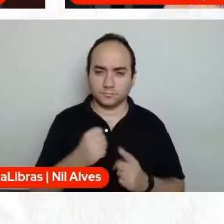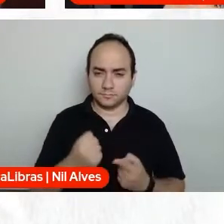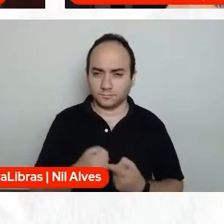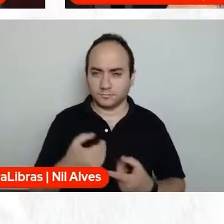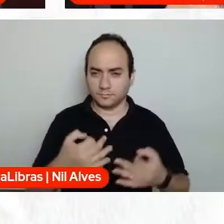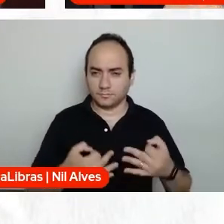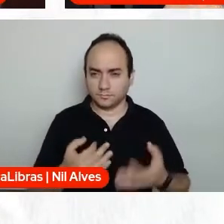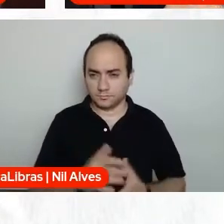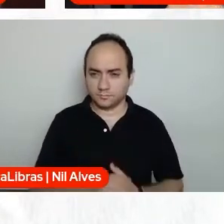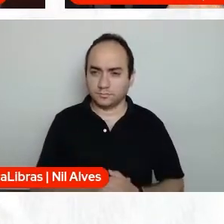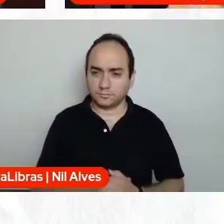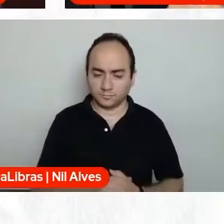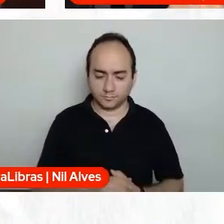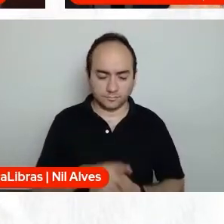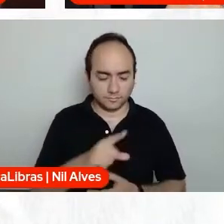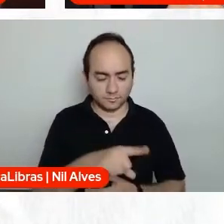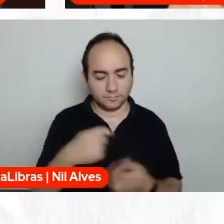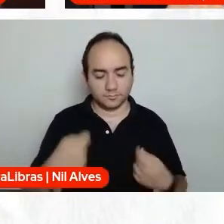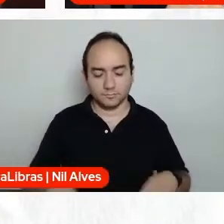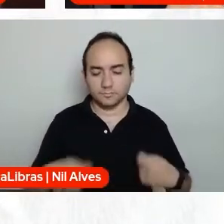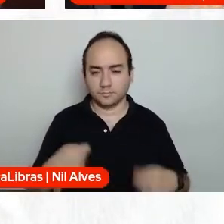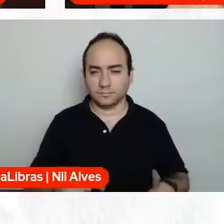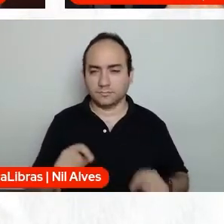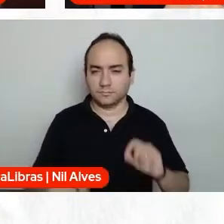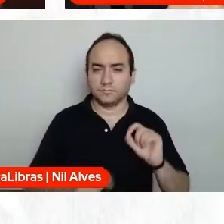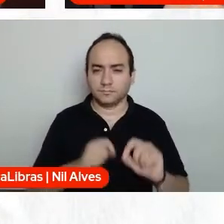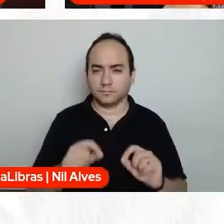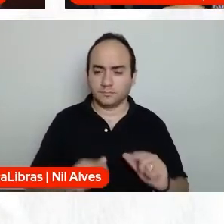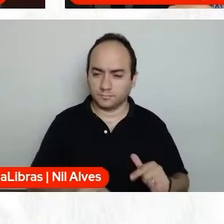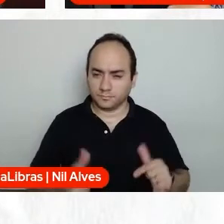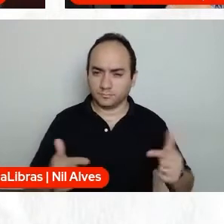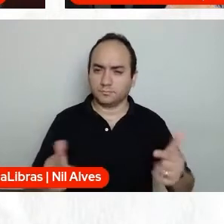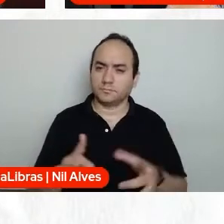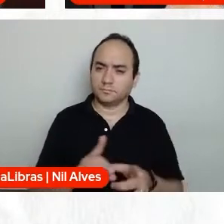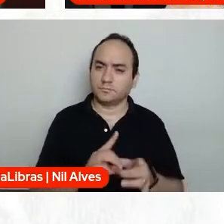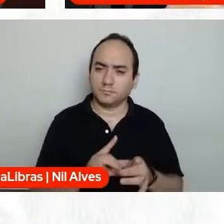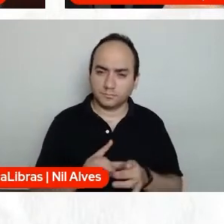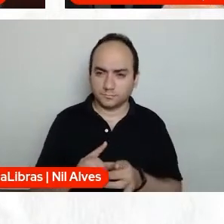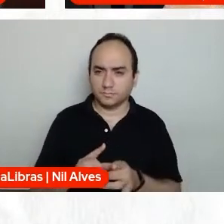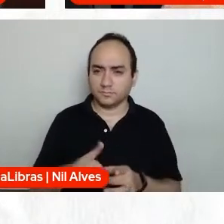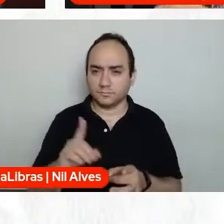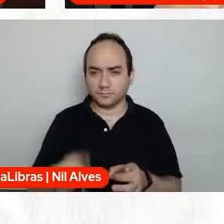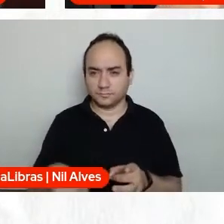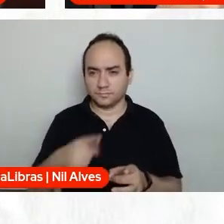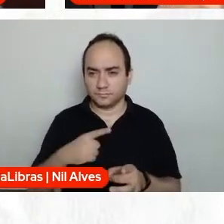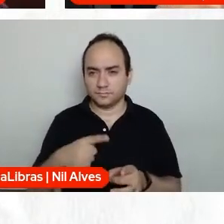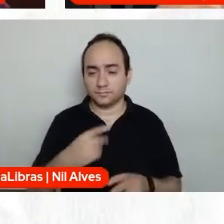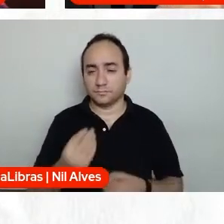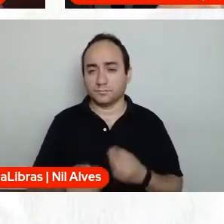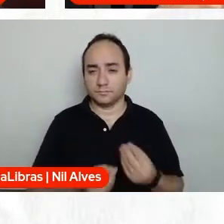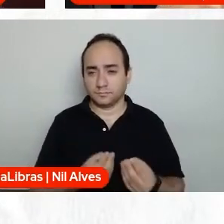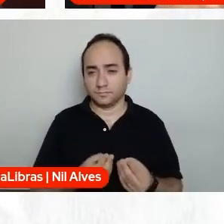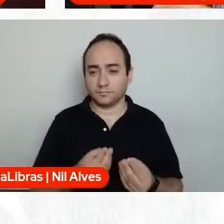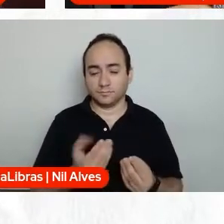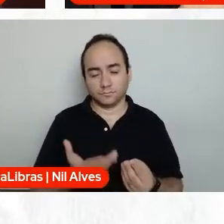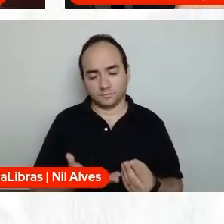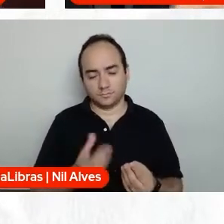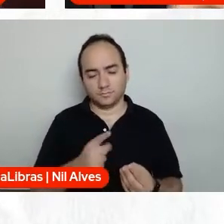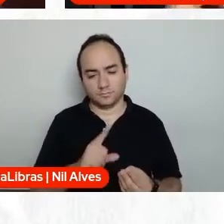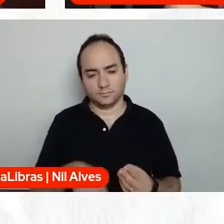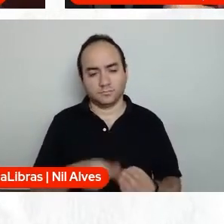possa se transformar numa ação conjunta, porque, de fato, com essa diminuição, parece que a gente perde bastante com essa